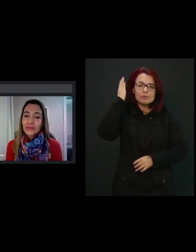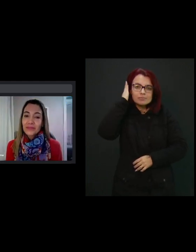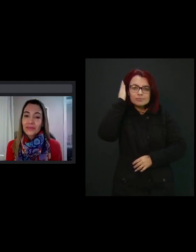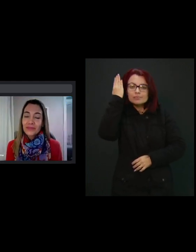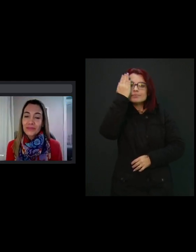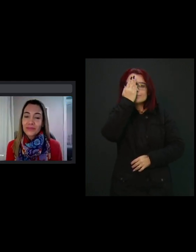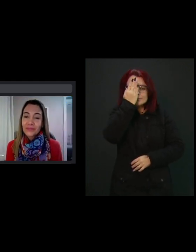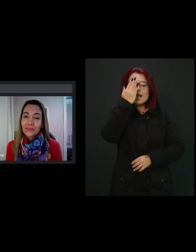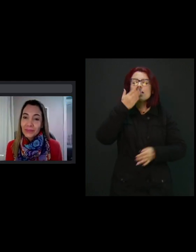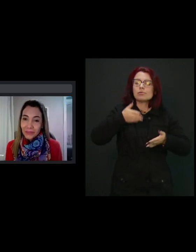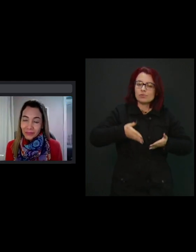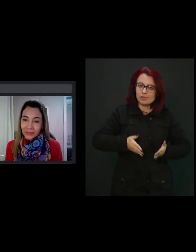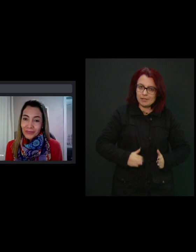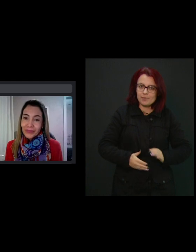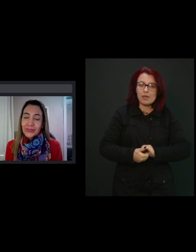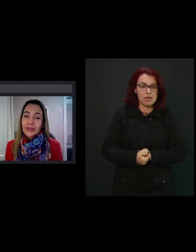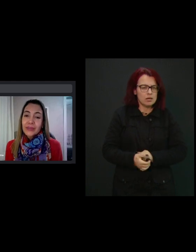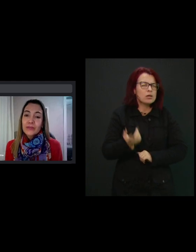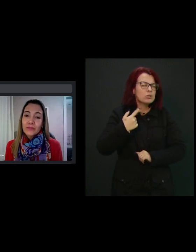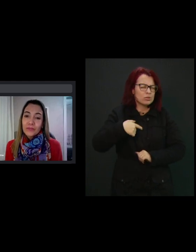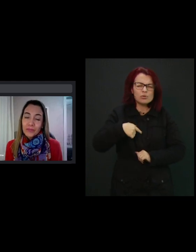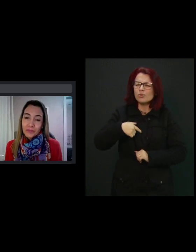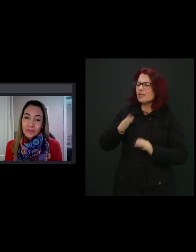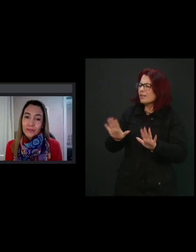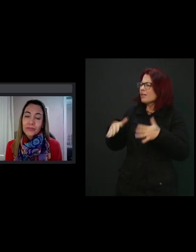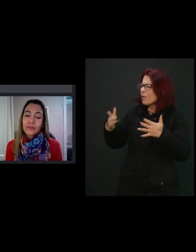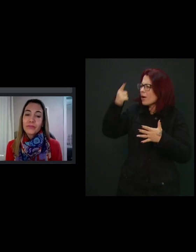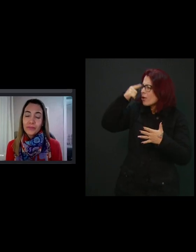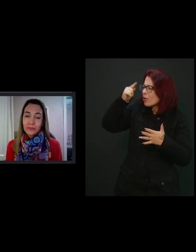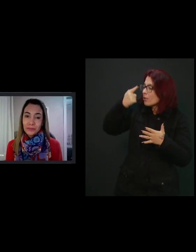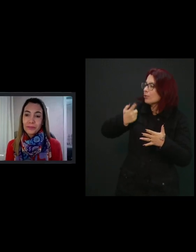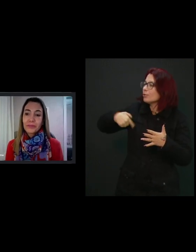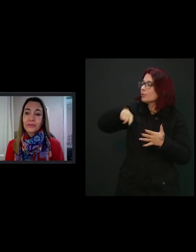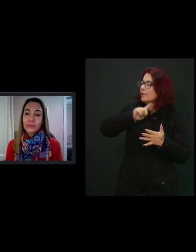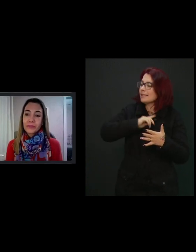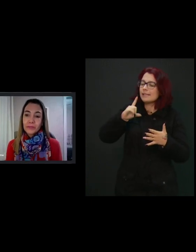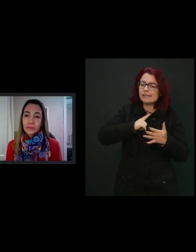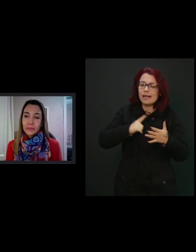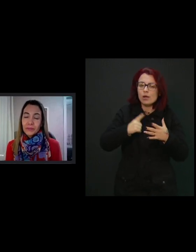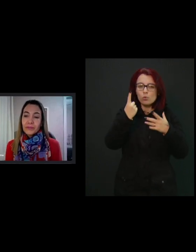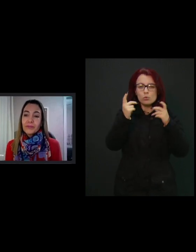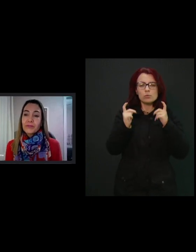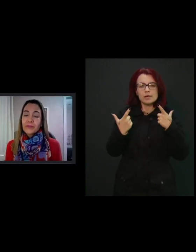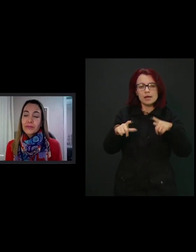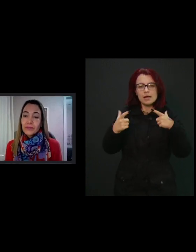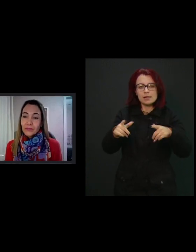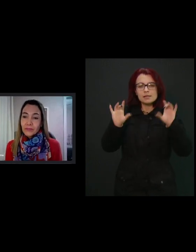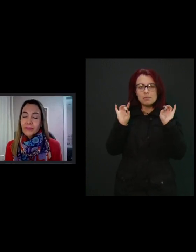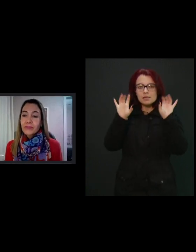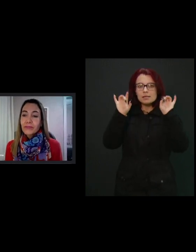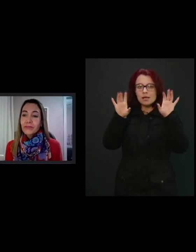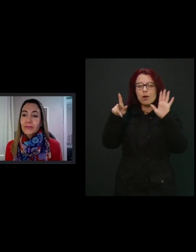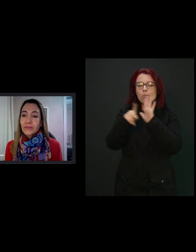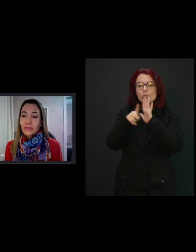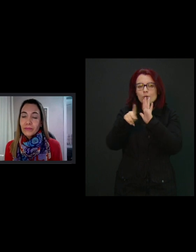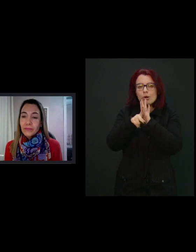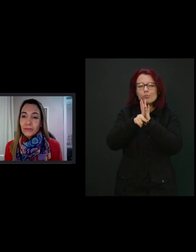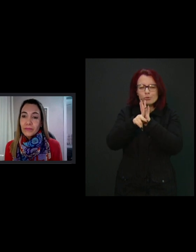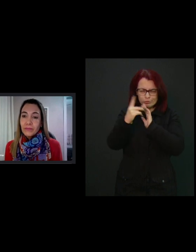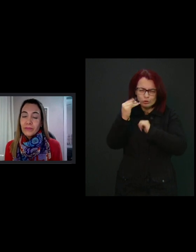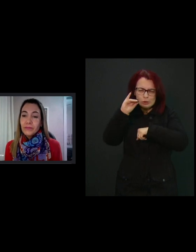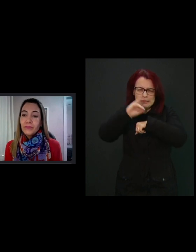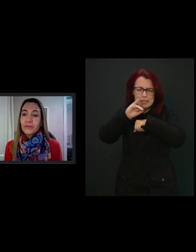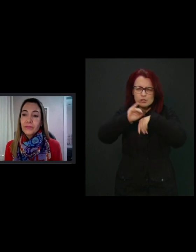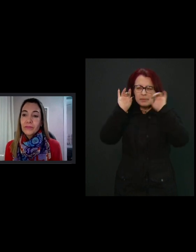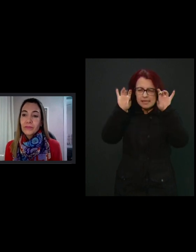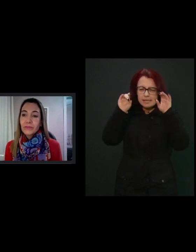tem, né, os nossos Centros de Atendimentos Especializados Surdocegueira, aqui no Paraná, né? E